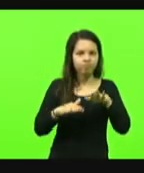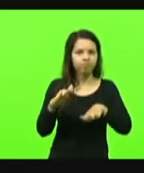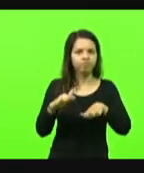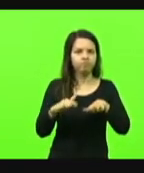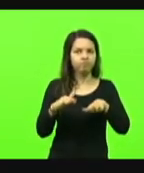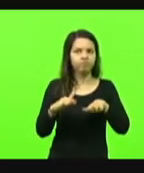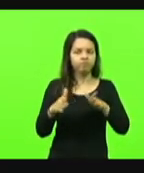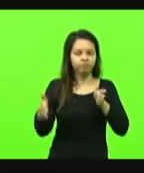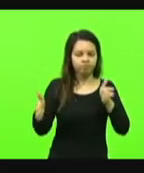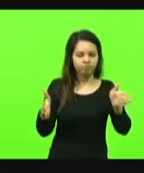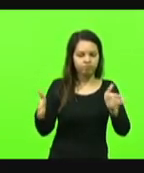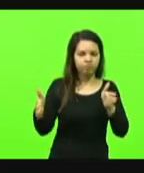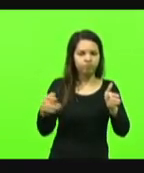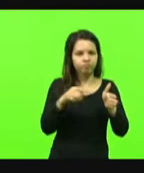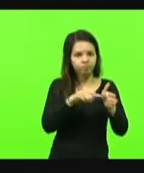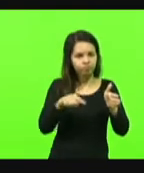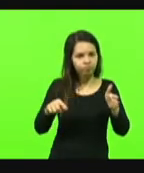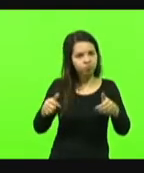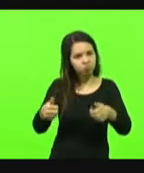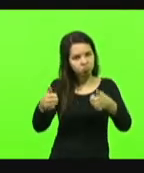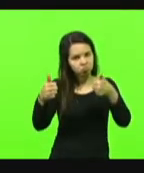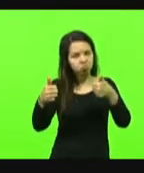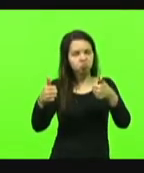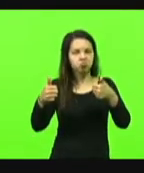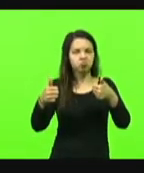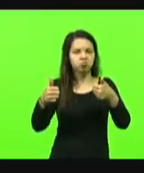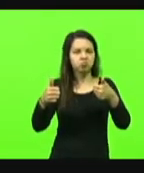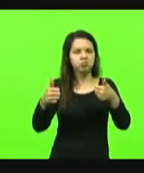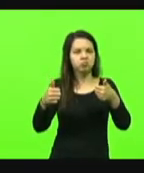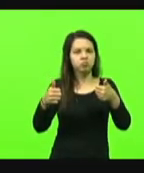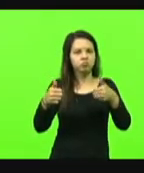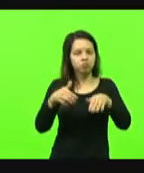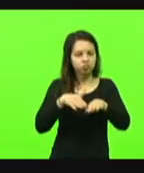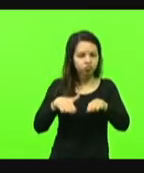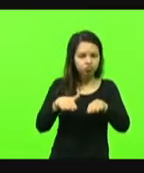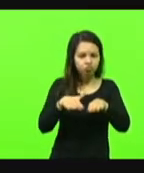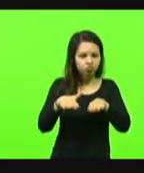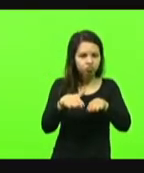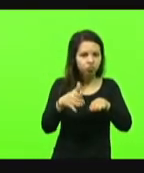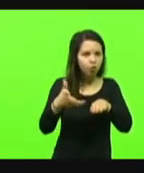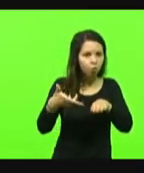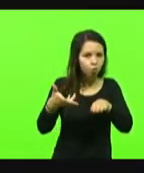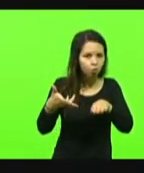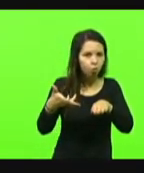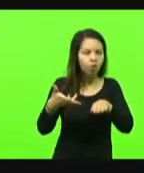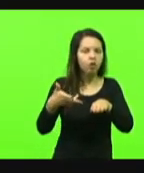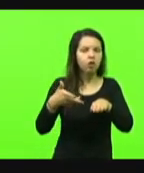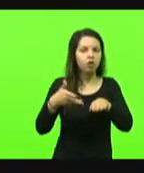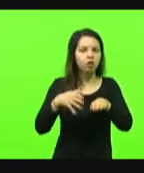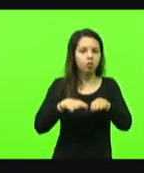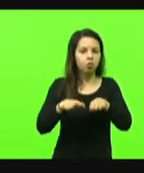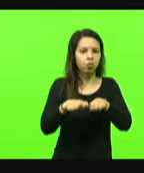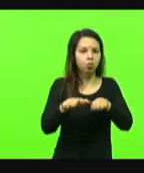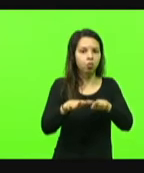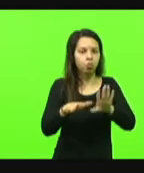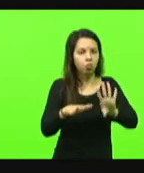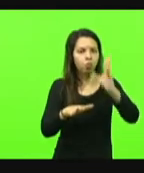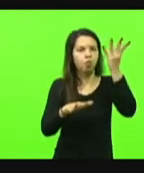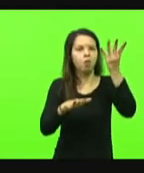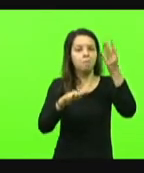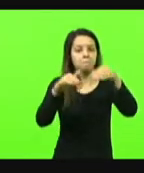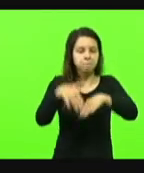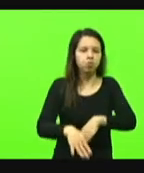está um pouco melhor, coloca um pouco de velocidade, quando vê, cai num buraco e lá foi